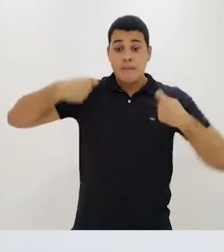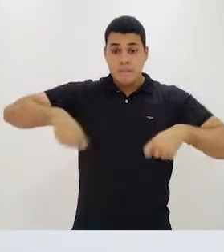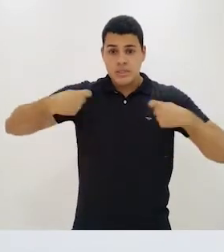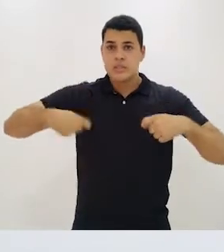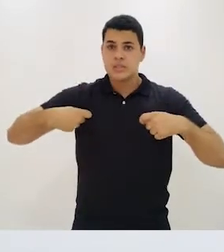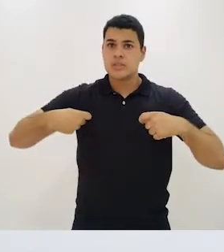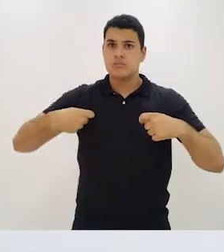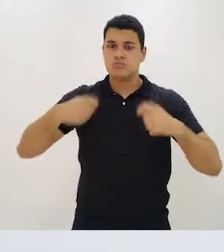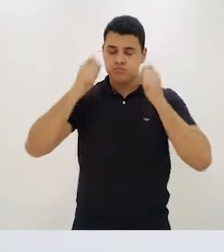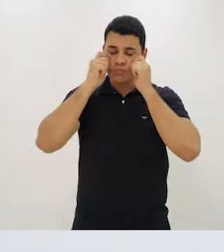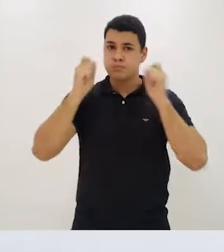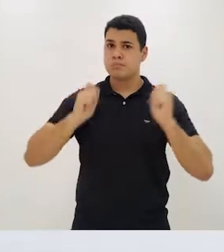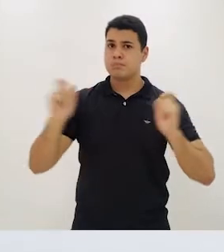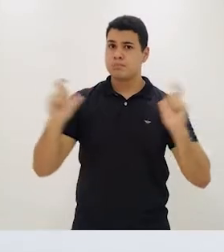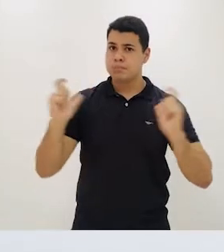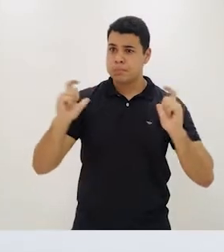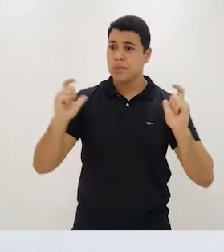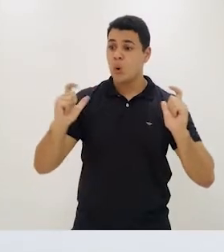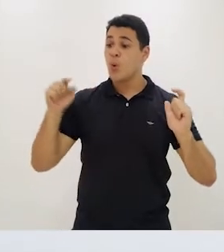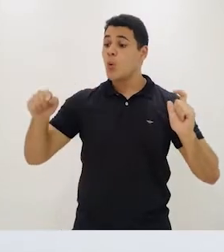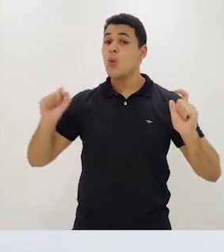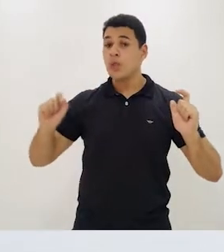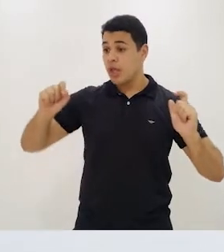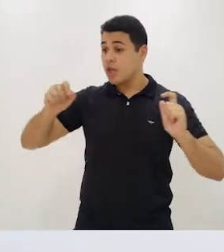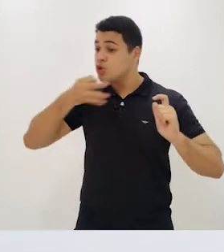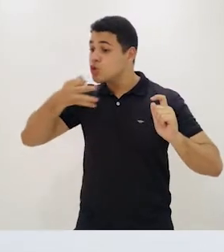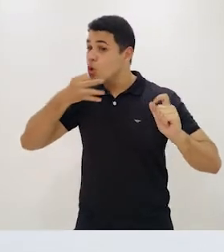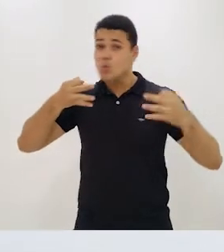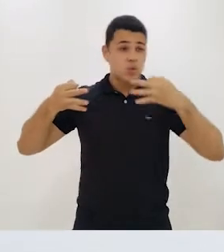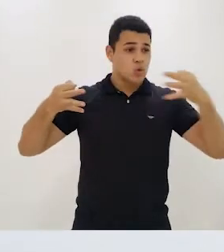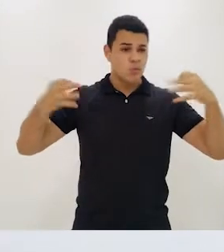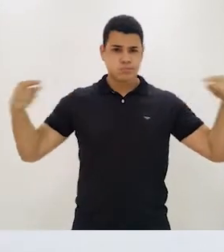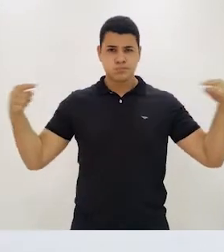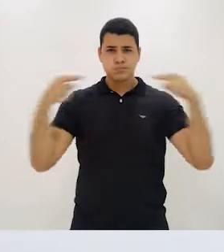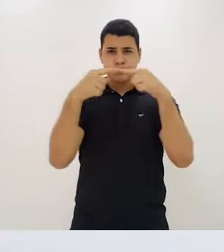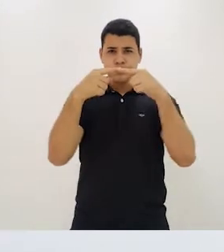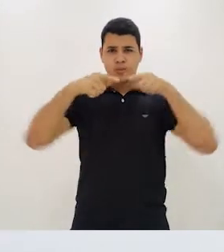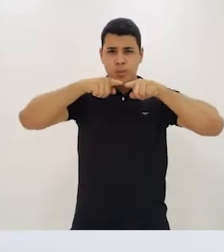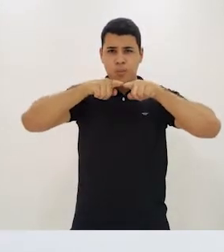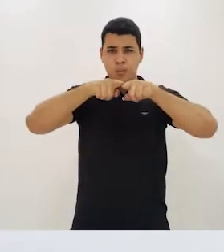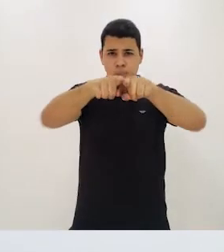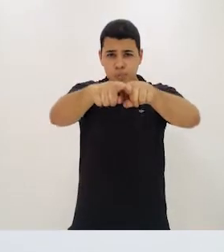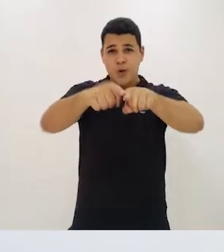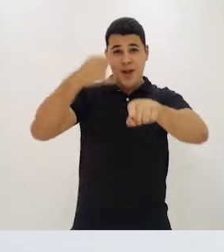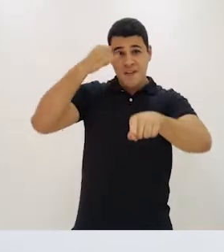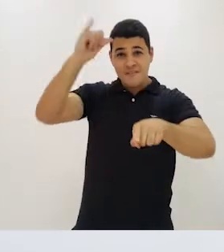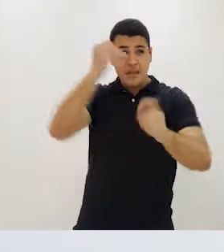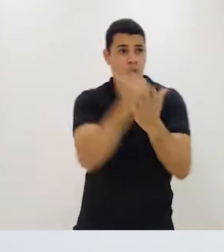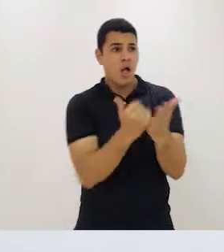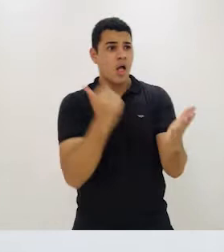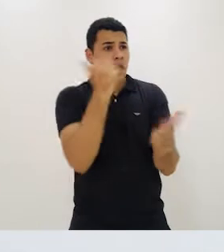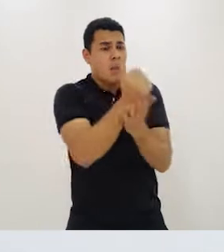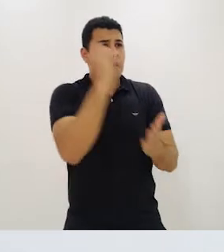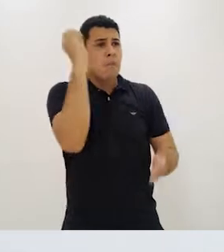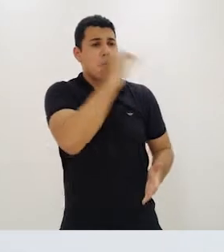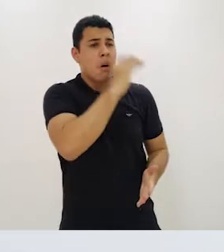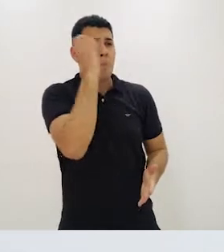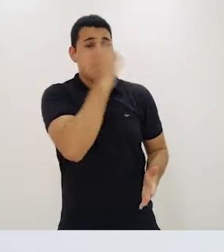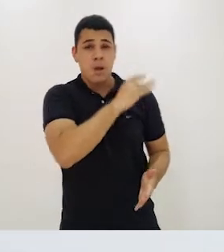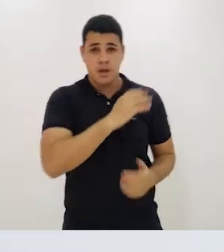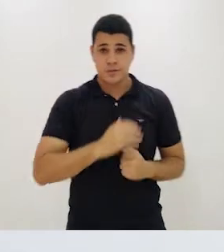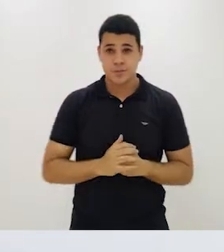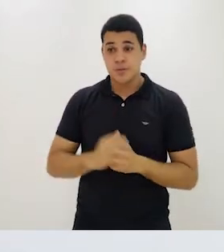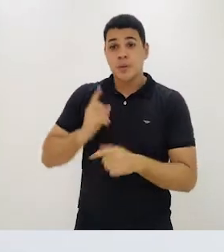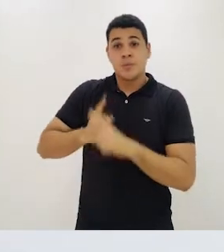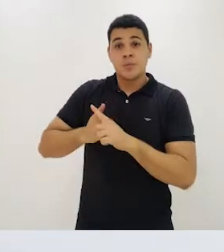acompanhamento tem que estar atenta ao resultado, porque em primeiro plano é o